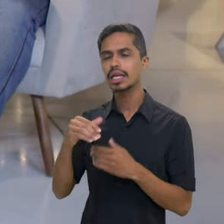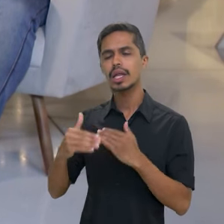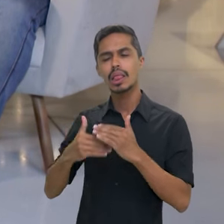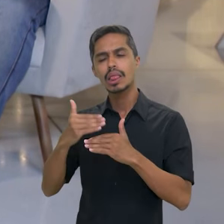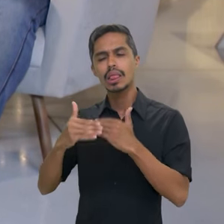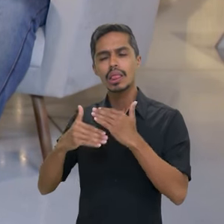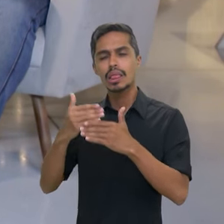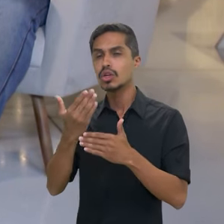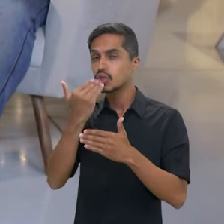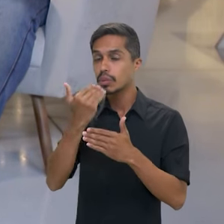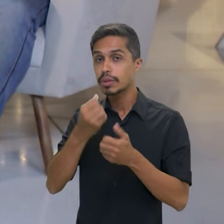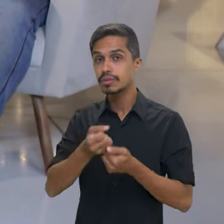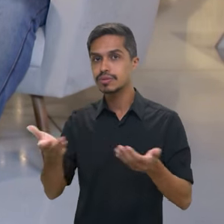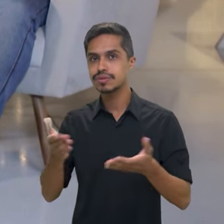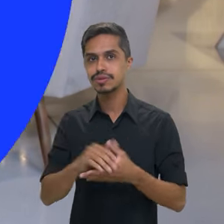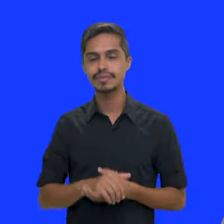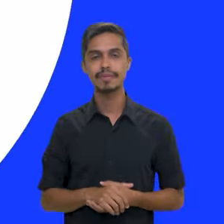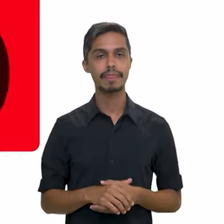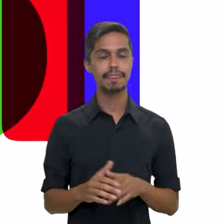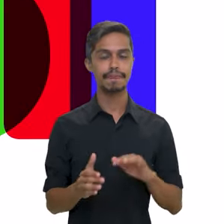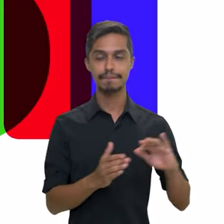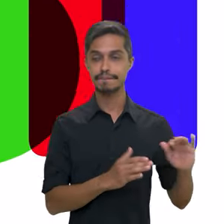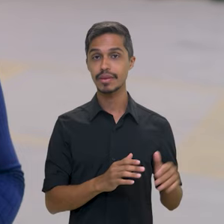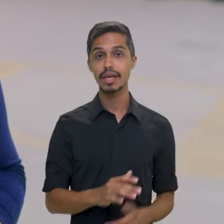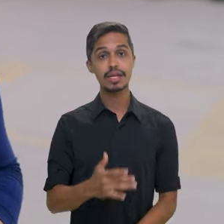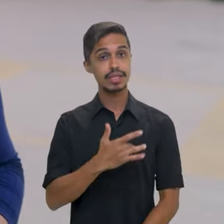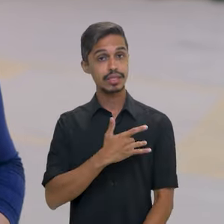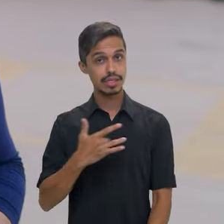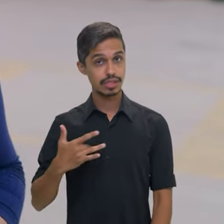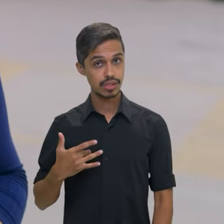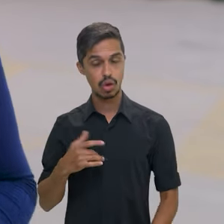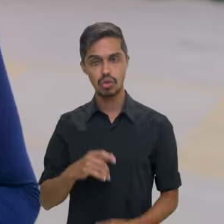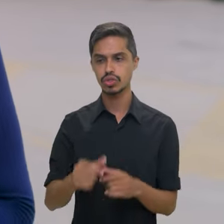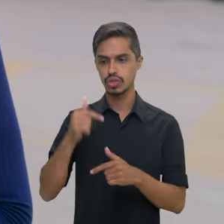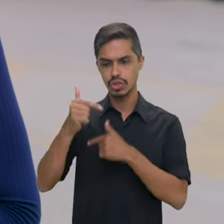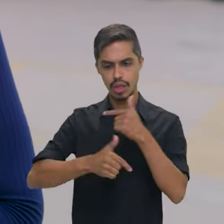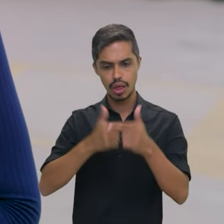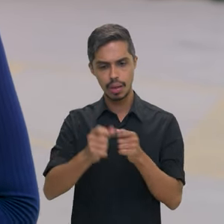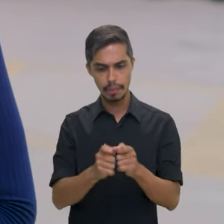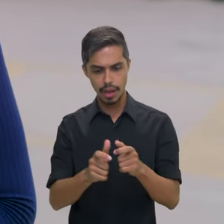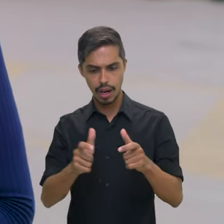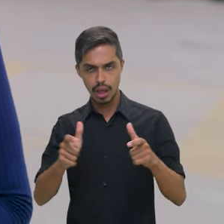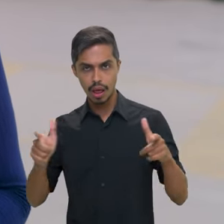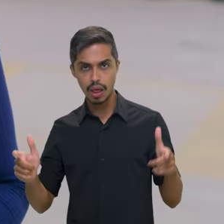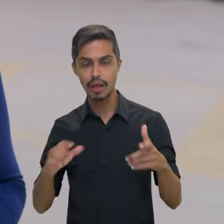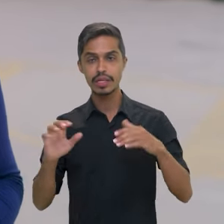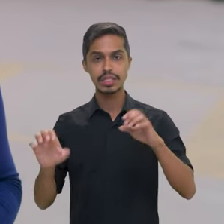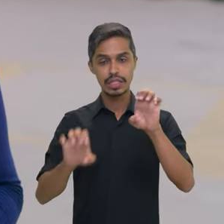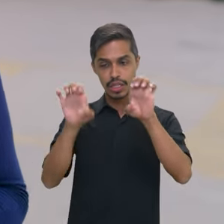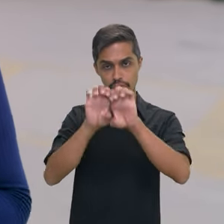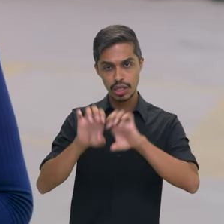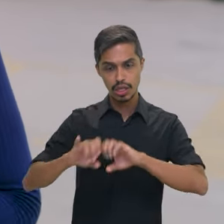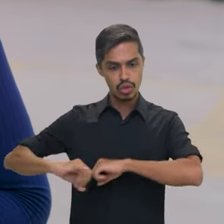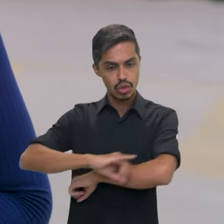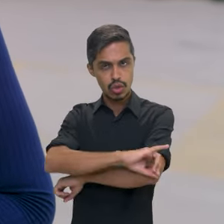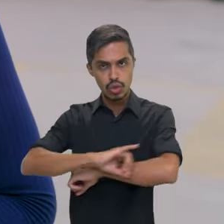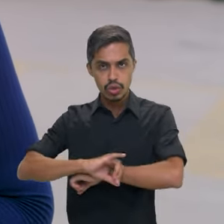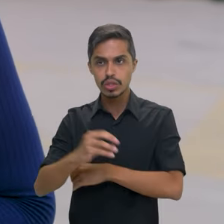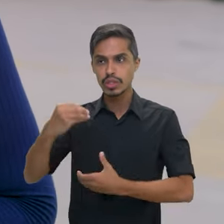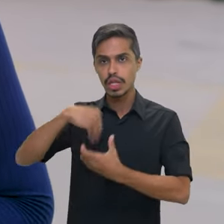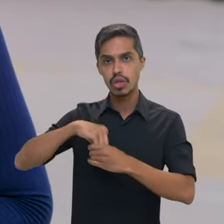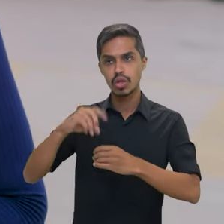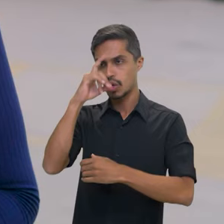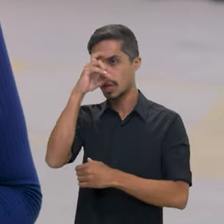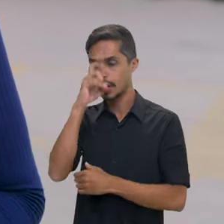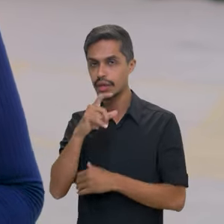primeiros passos na universalização da alimentação escolar. Na saúde, a expansão de serviços e a melhoria da infraestrutura